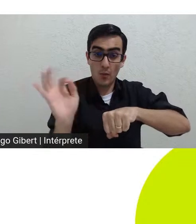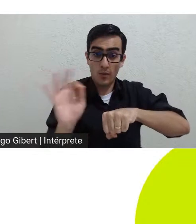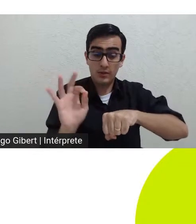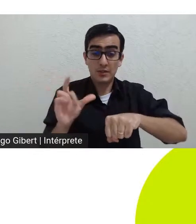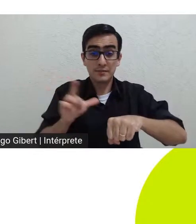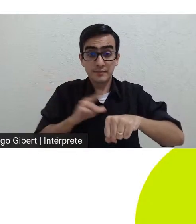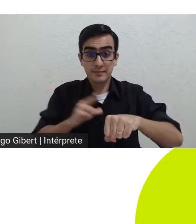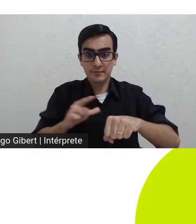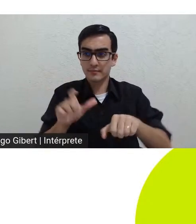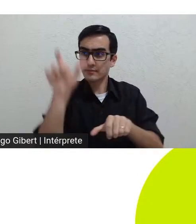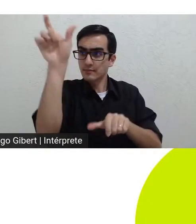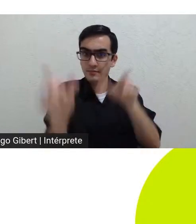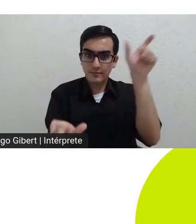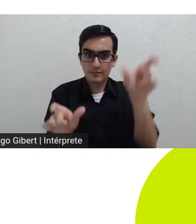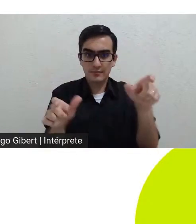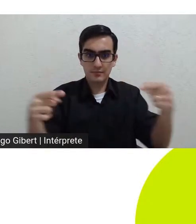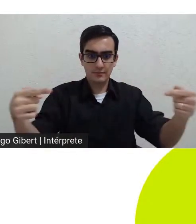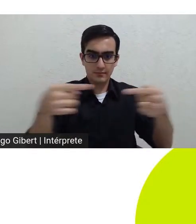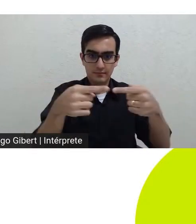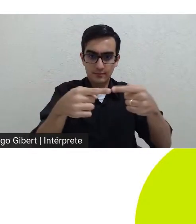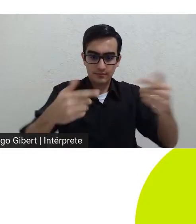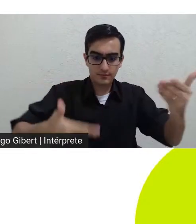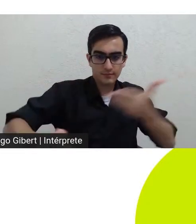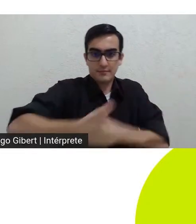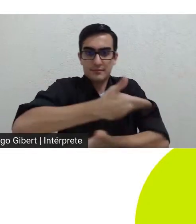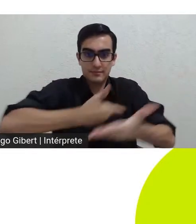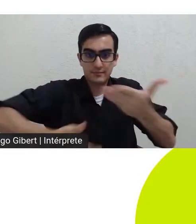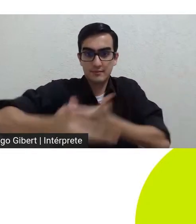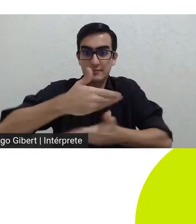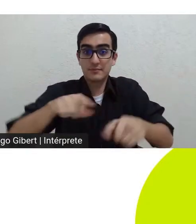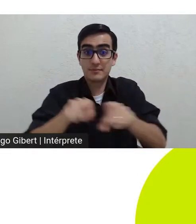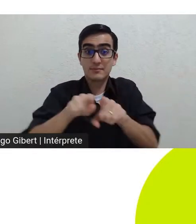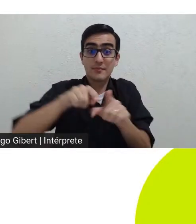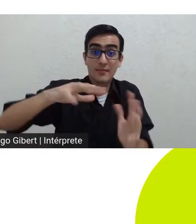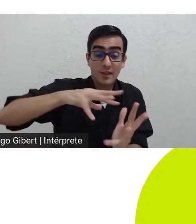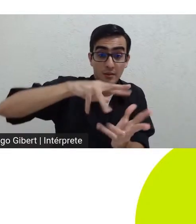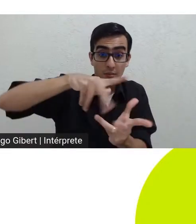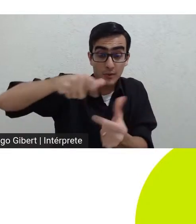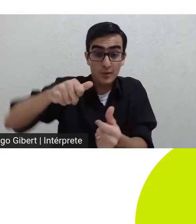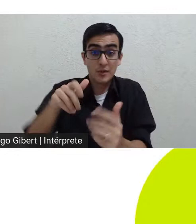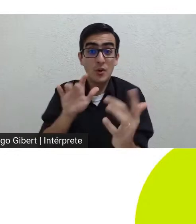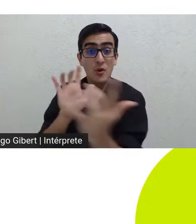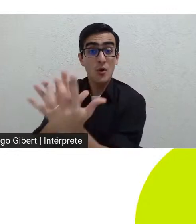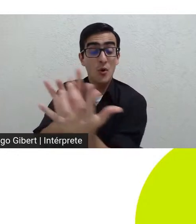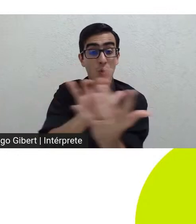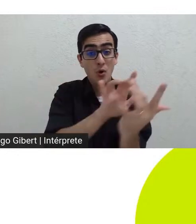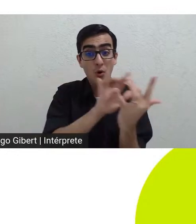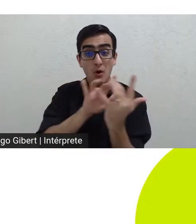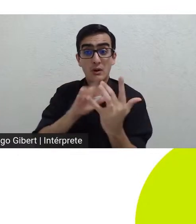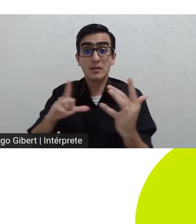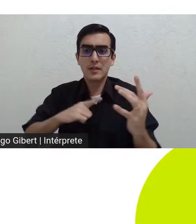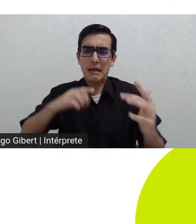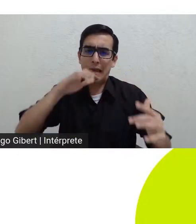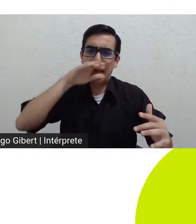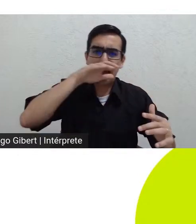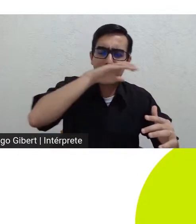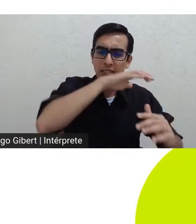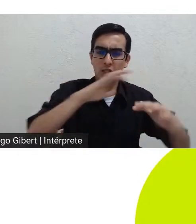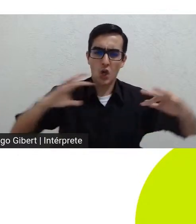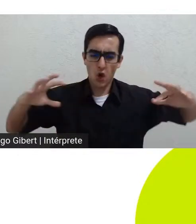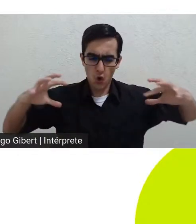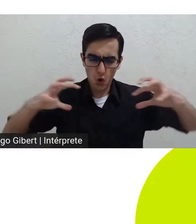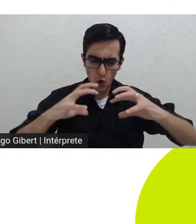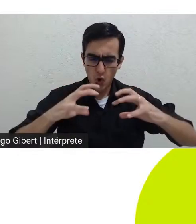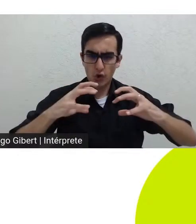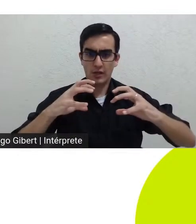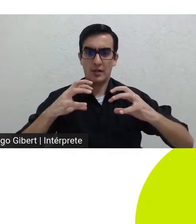mundo podem se combinar interagir passar por enorme aquecimento esfriar